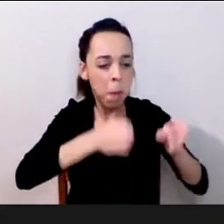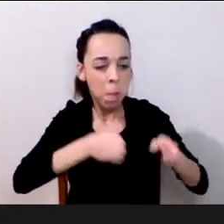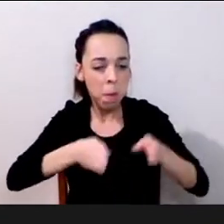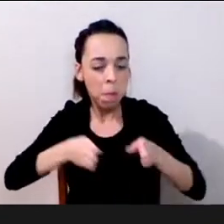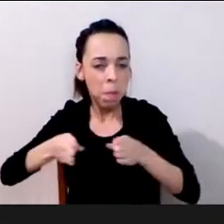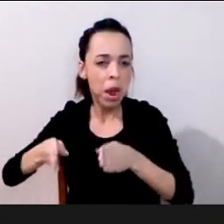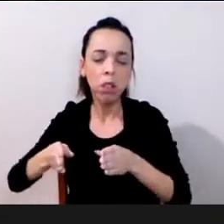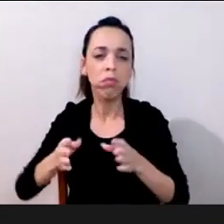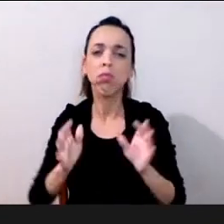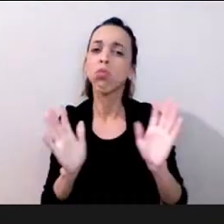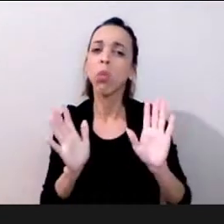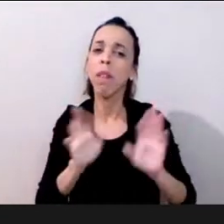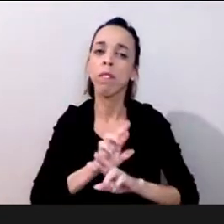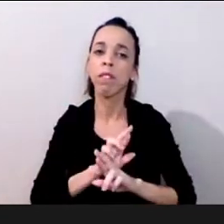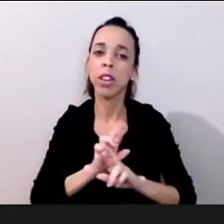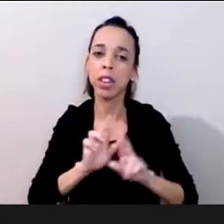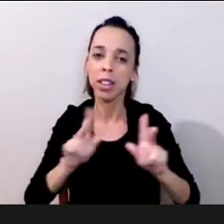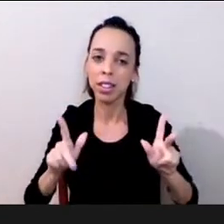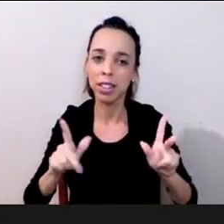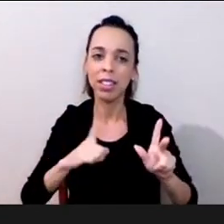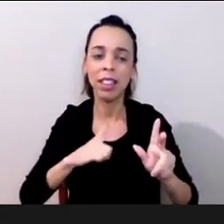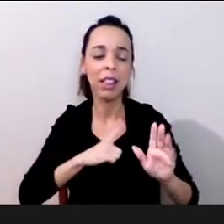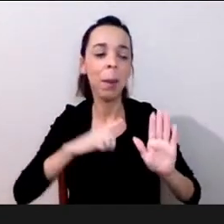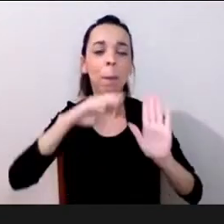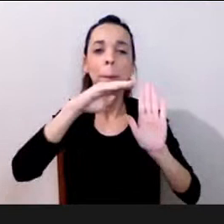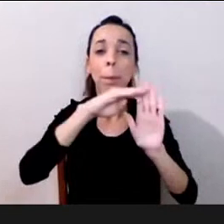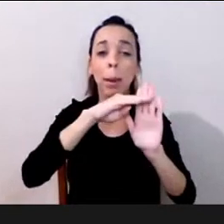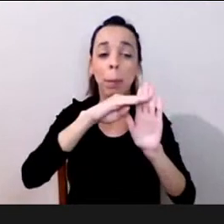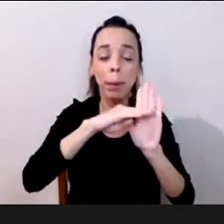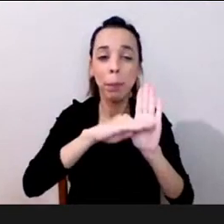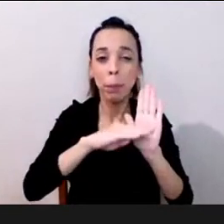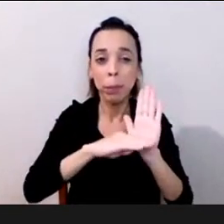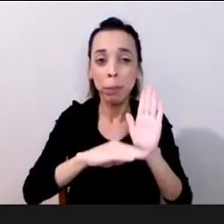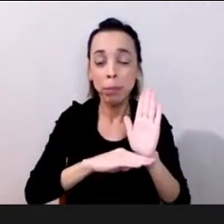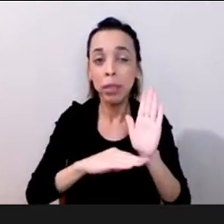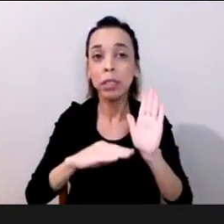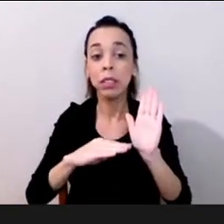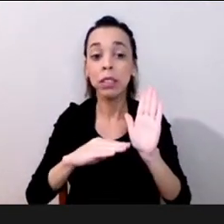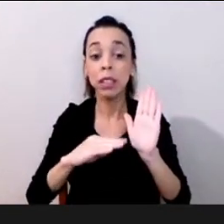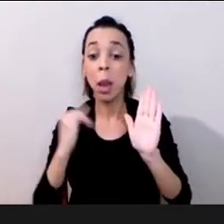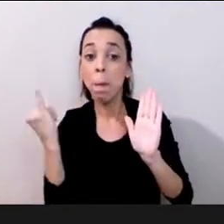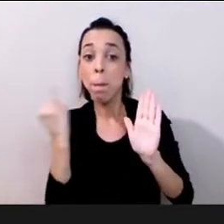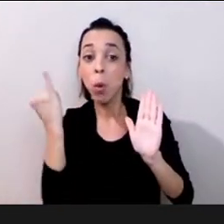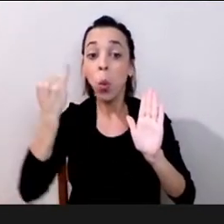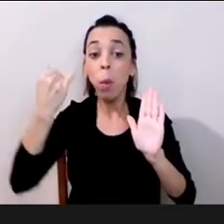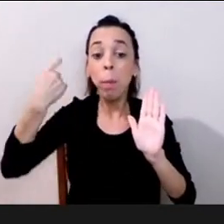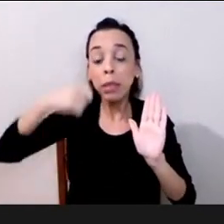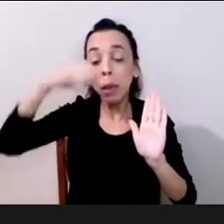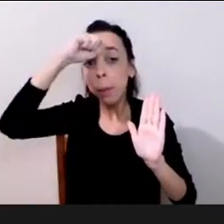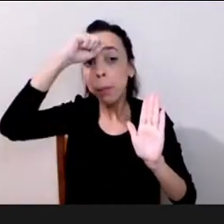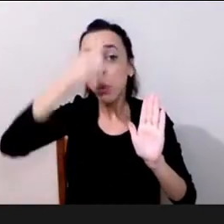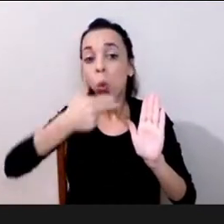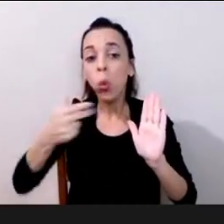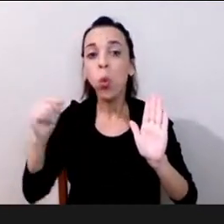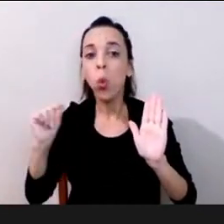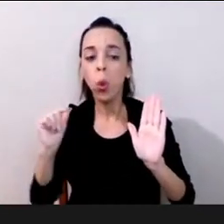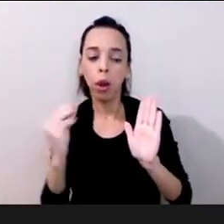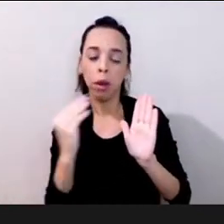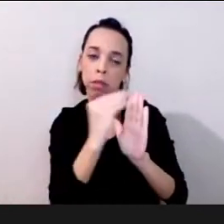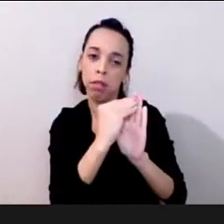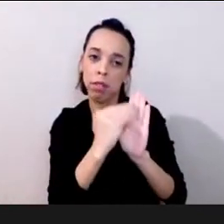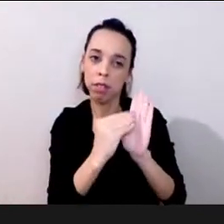curriculares mas temos aprendizagens essenciais nós temos um modelo de aprendizagens essenciais e essas aprendizagens